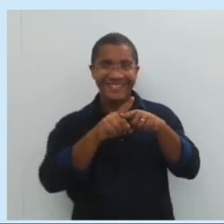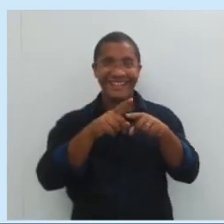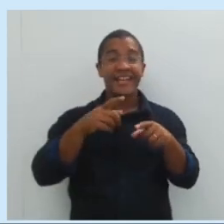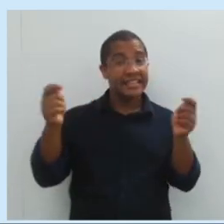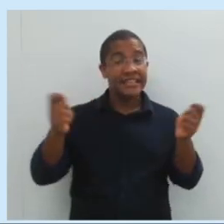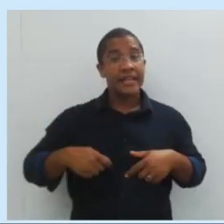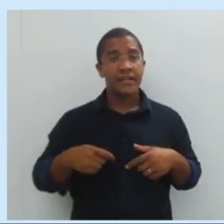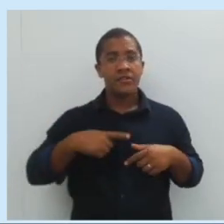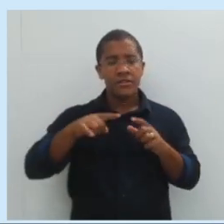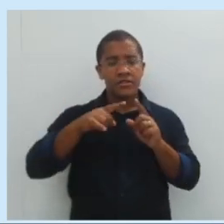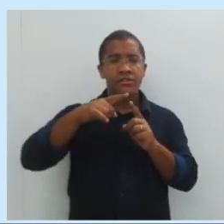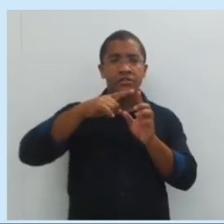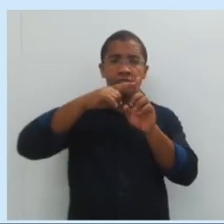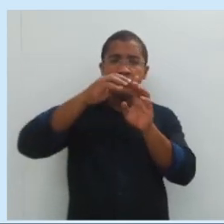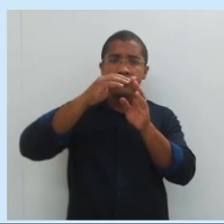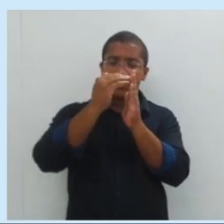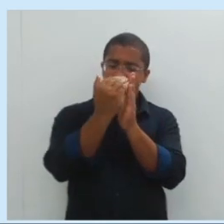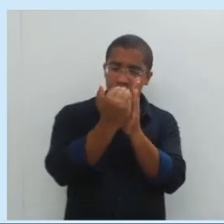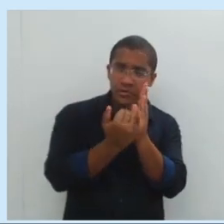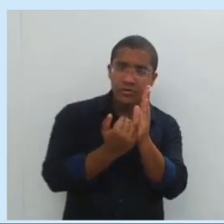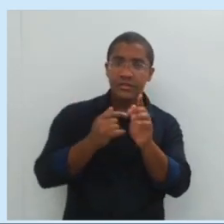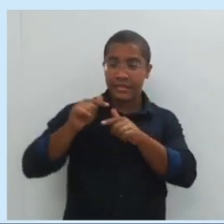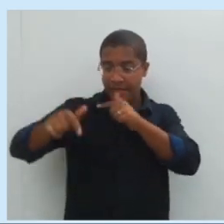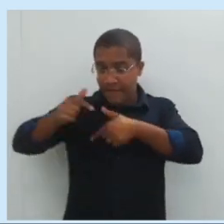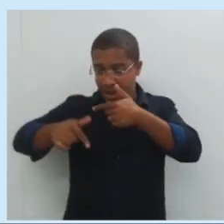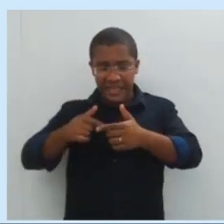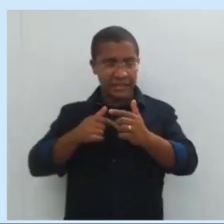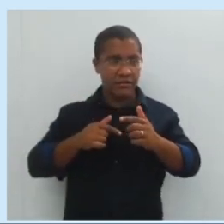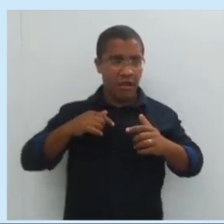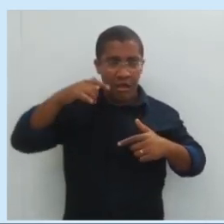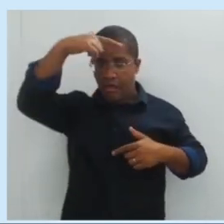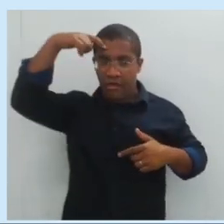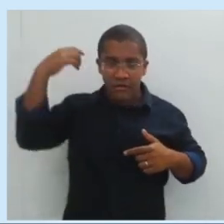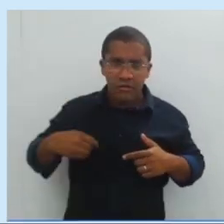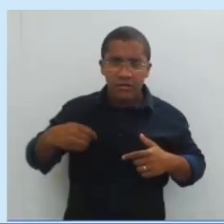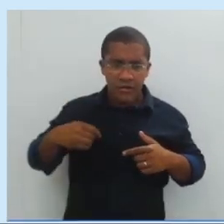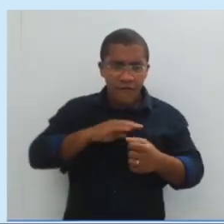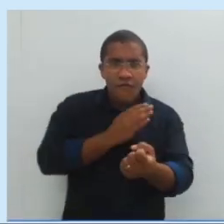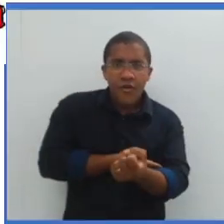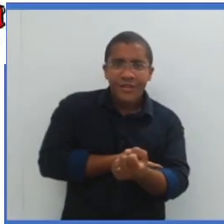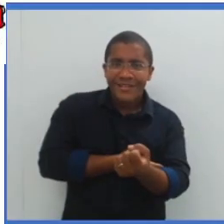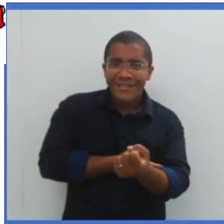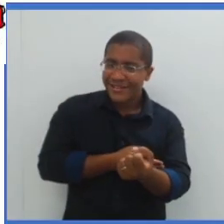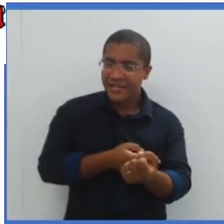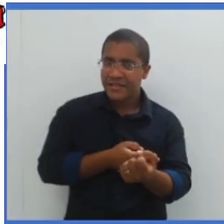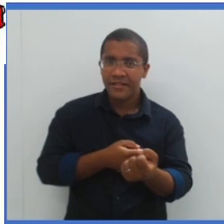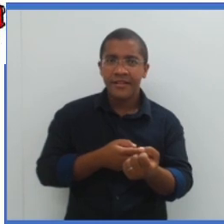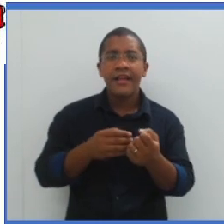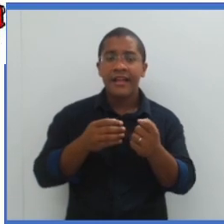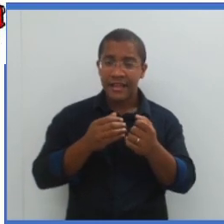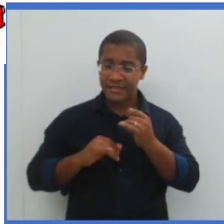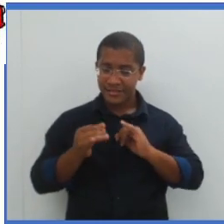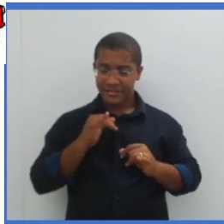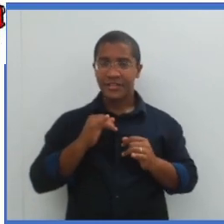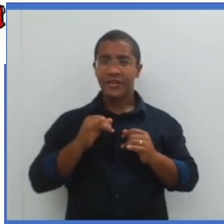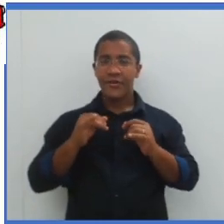trabalho, diminuímos nossa intensidade da força e, assim, economizamos energia. O segundo